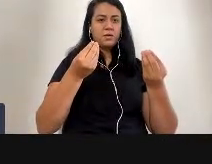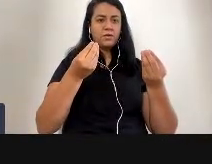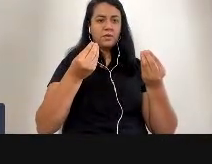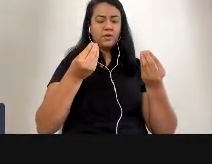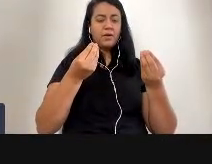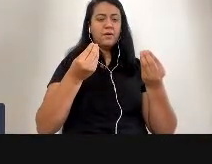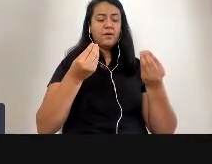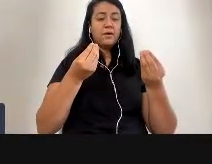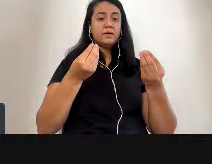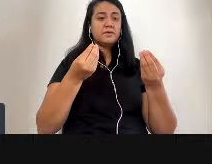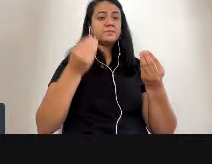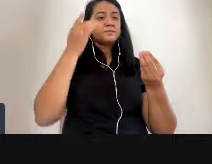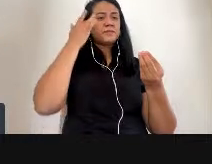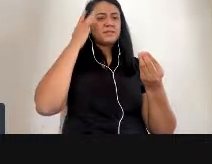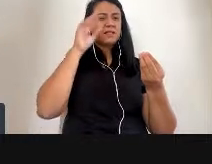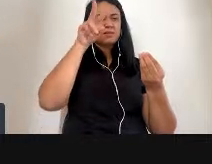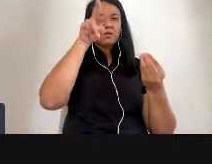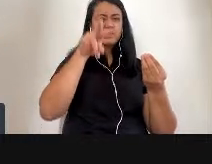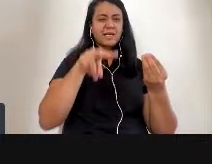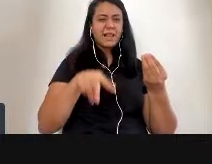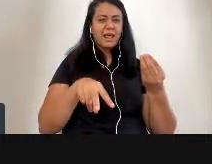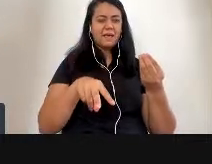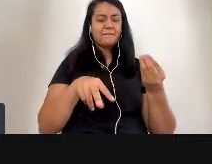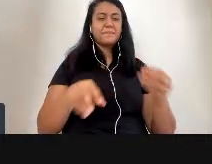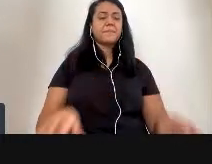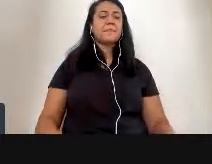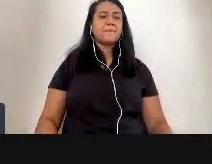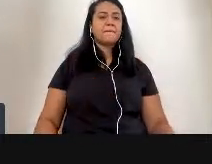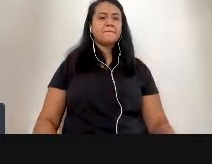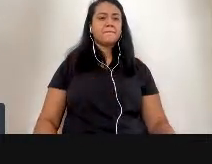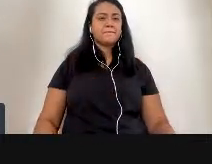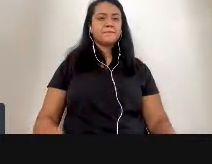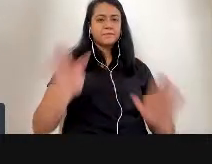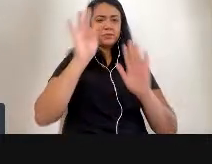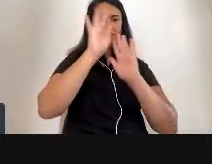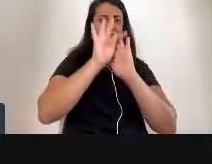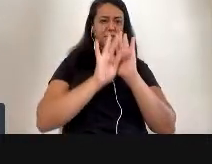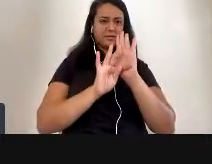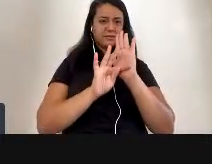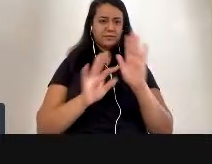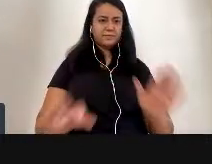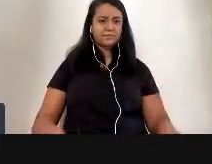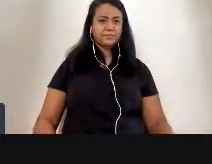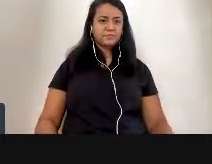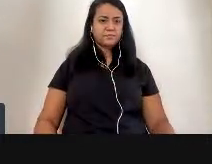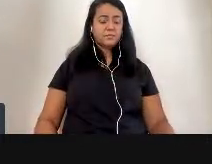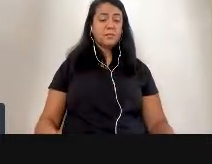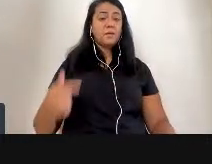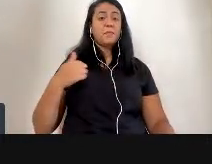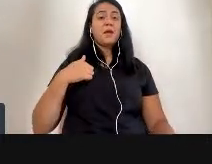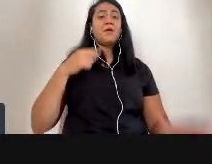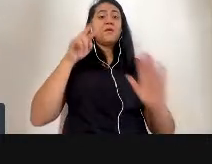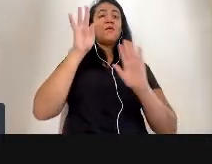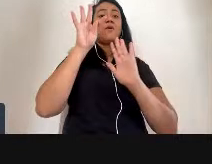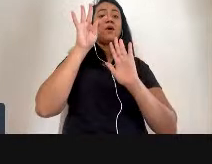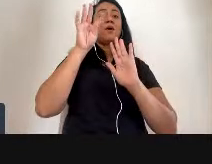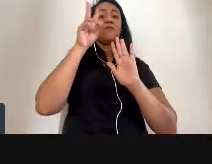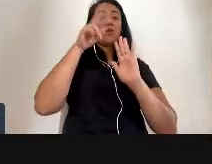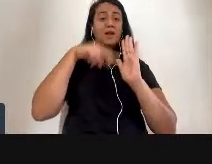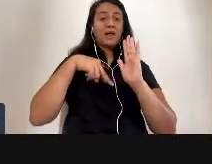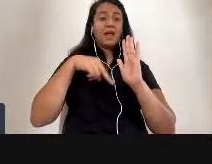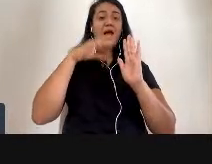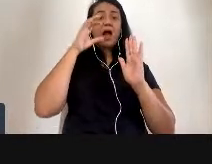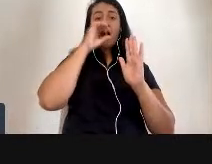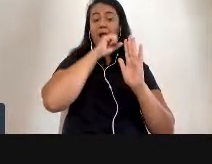o... Eu não sei se vocês vão conseguir ler o texto, mas eu vou ler rapidamente algumas delas.